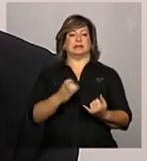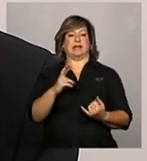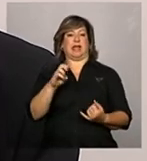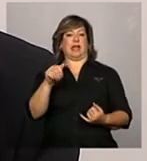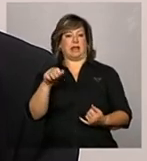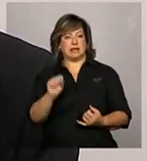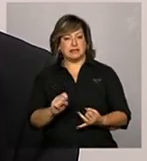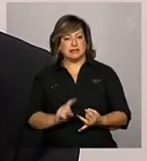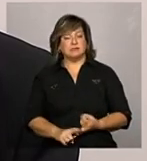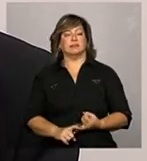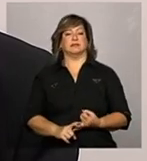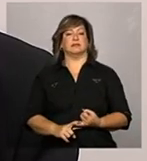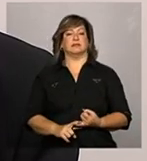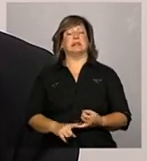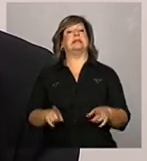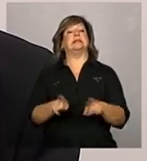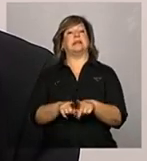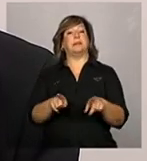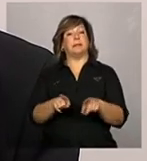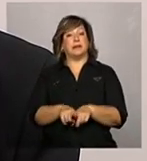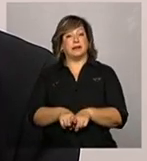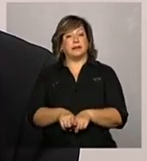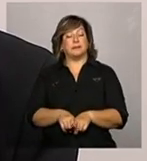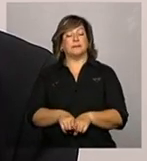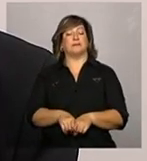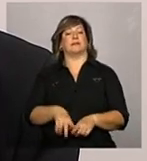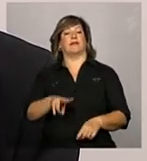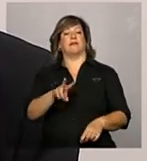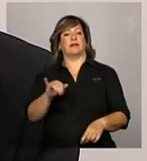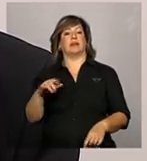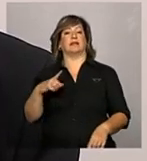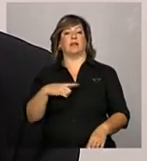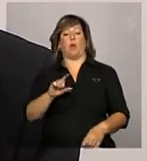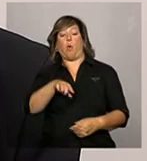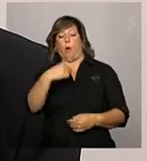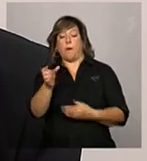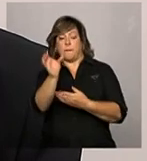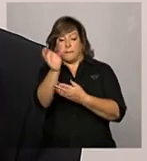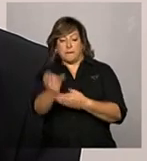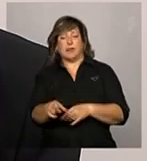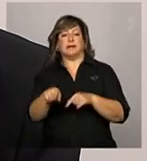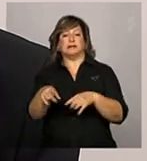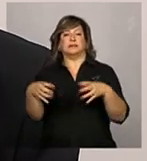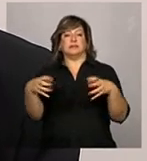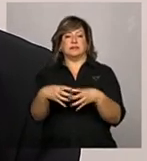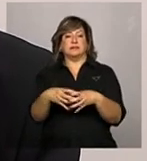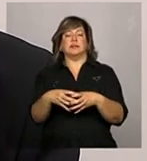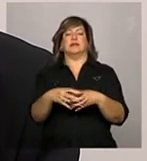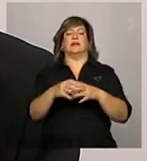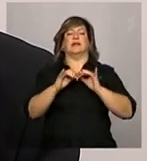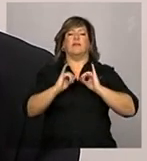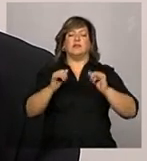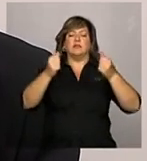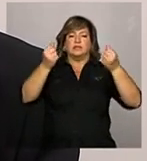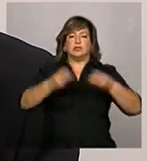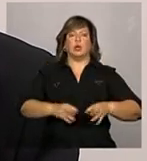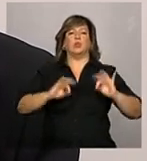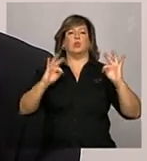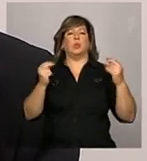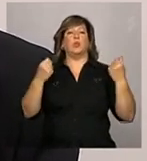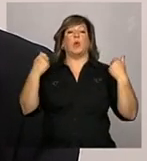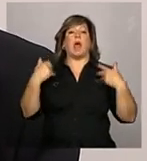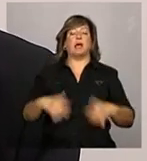um último bloco em que ele vai disponibilizar a informação de todos os demais gastos que ele teve no